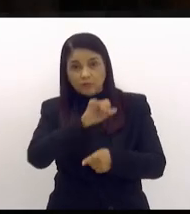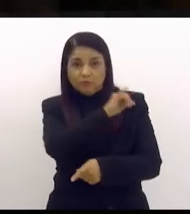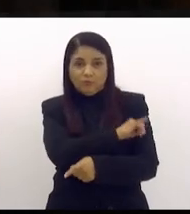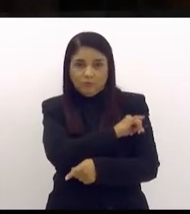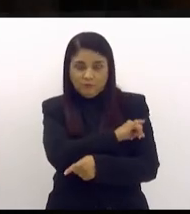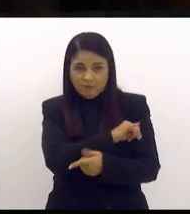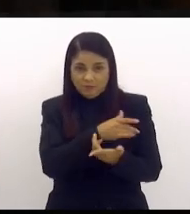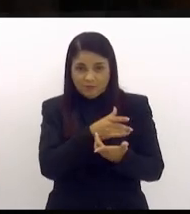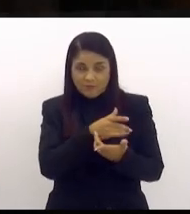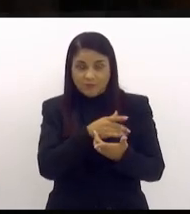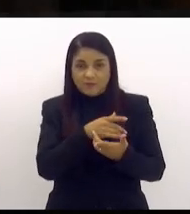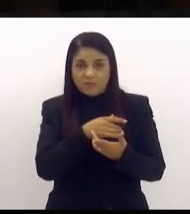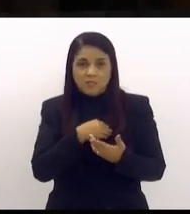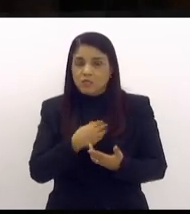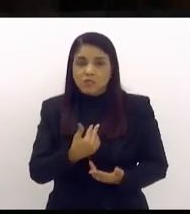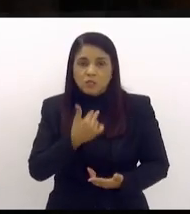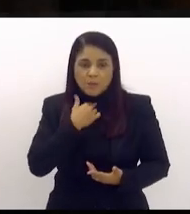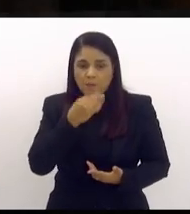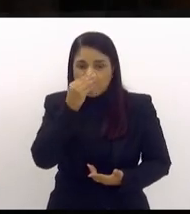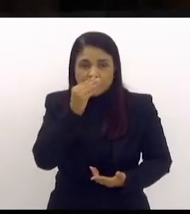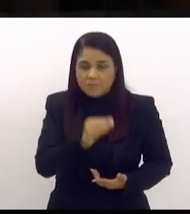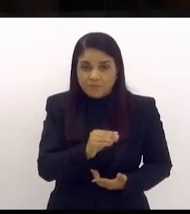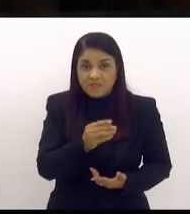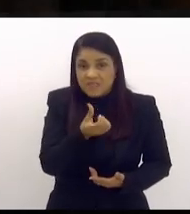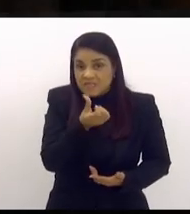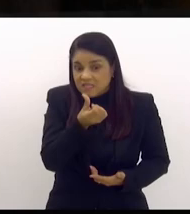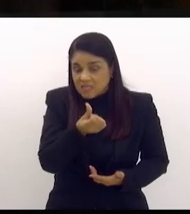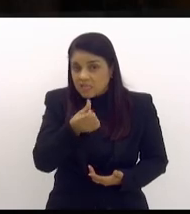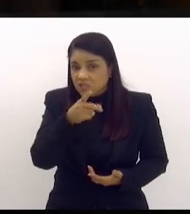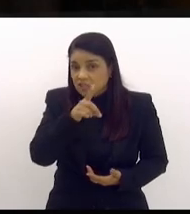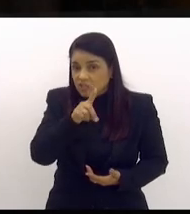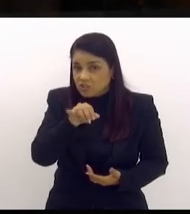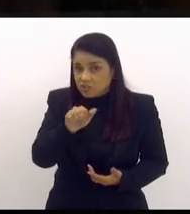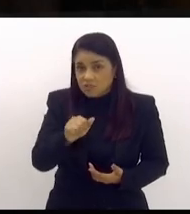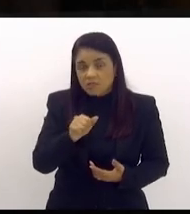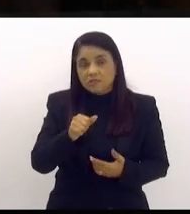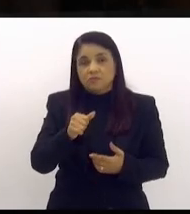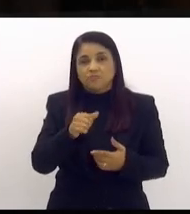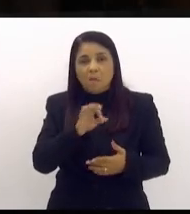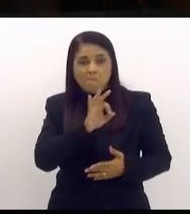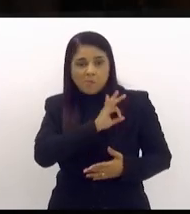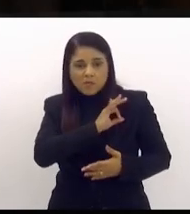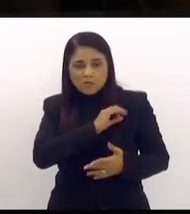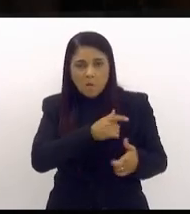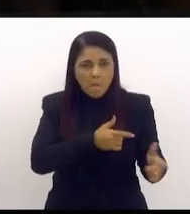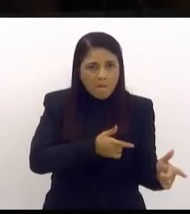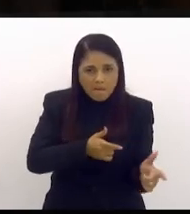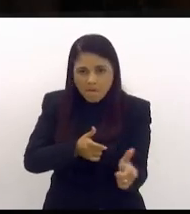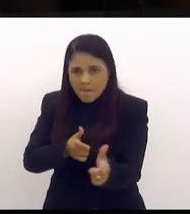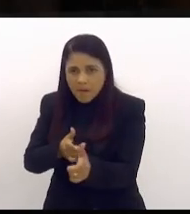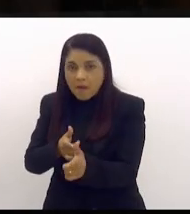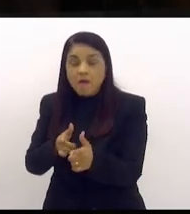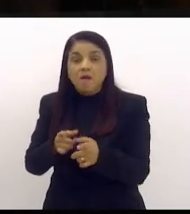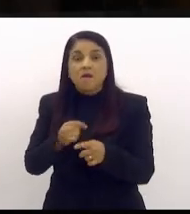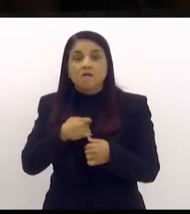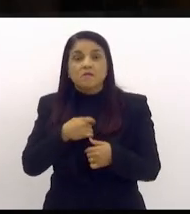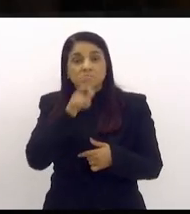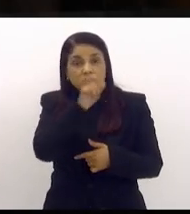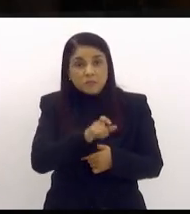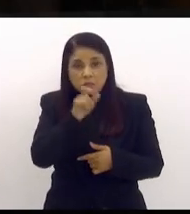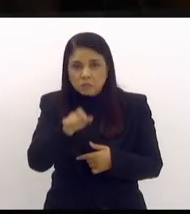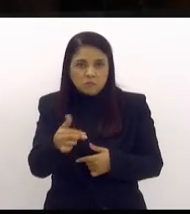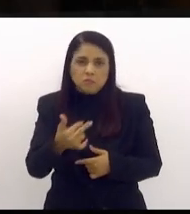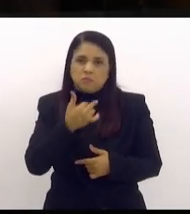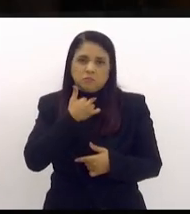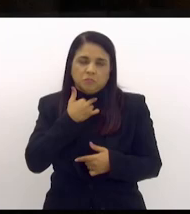podemos desprezar que foram seis dias de operações policiais onde essas pessoas não